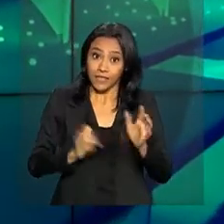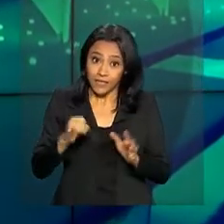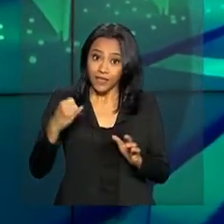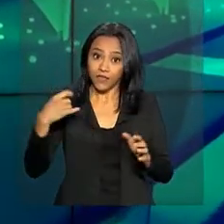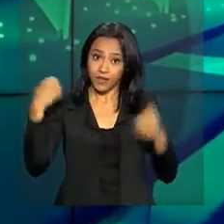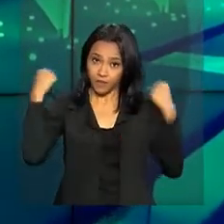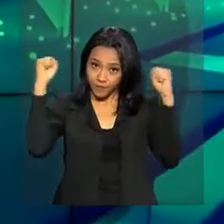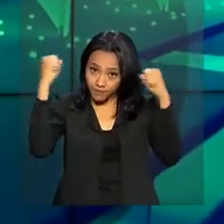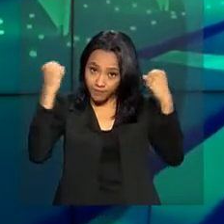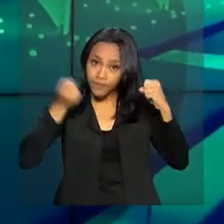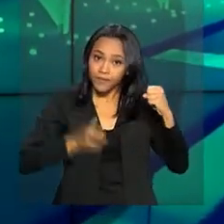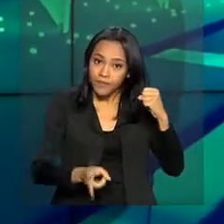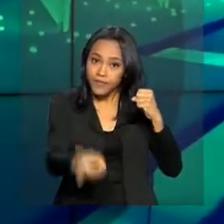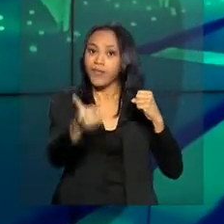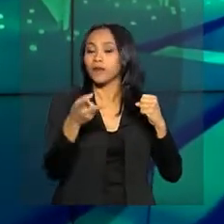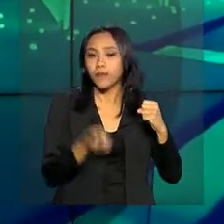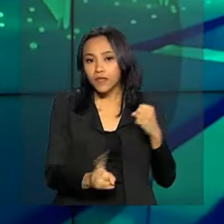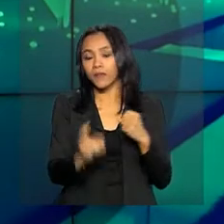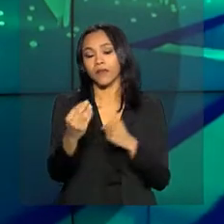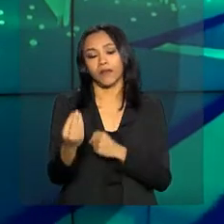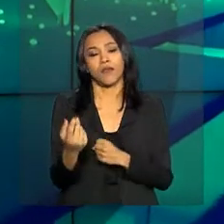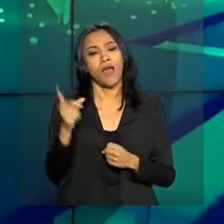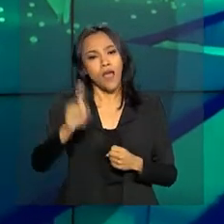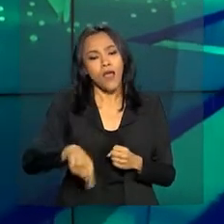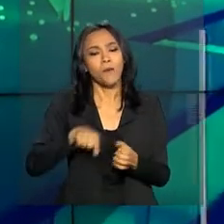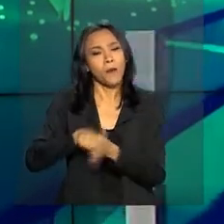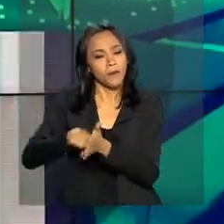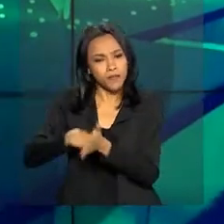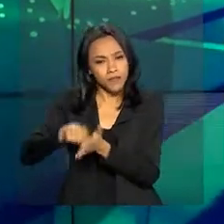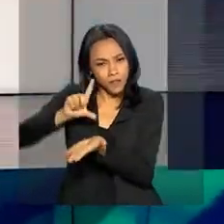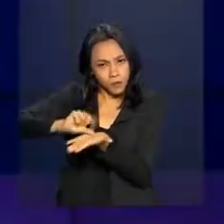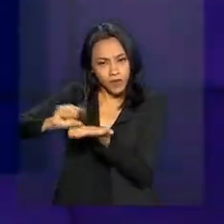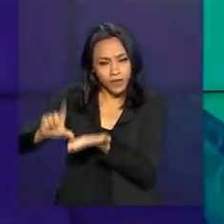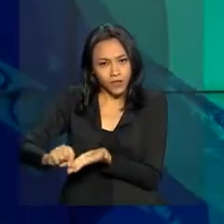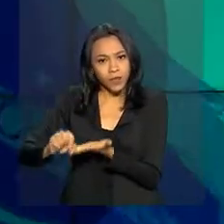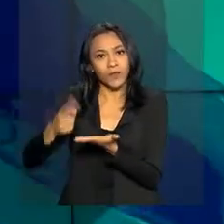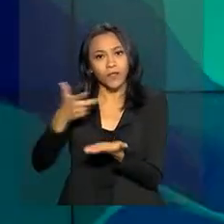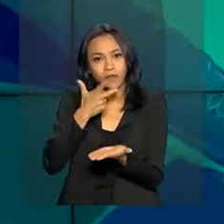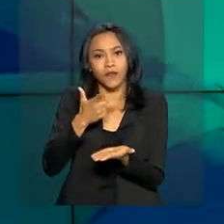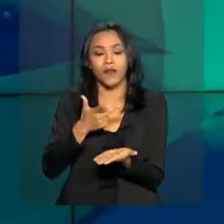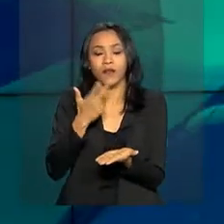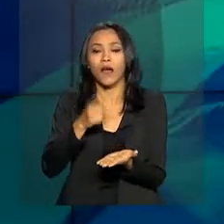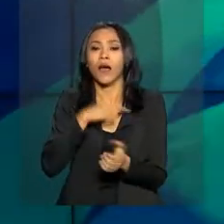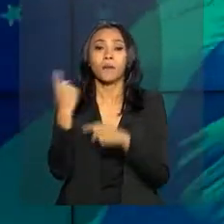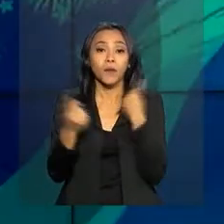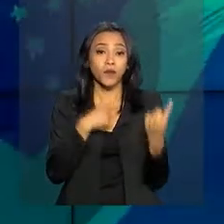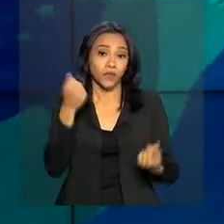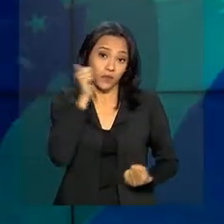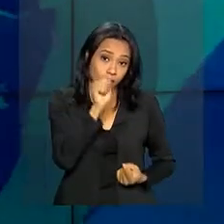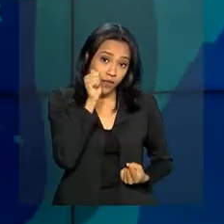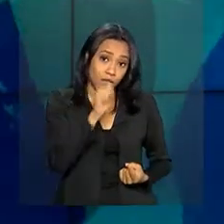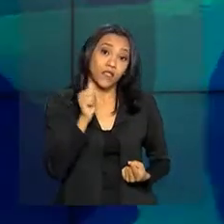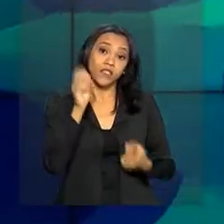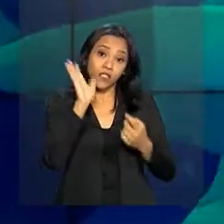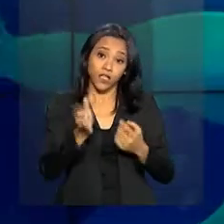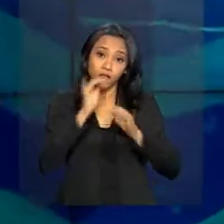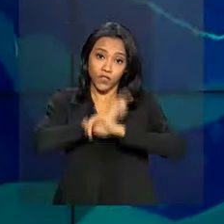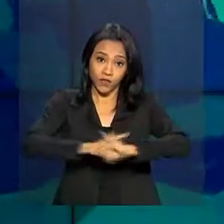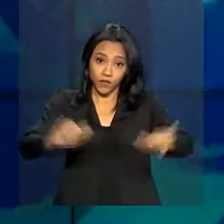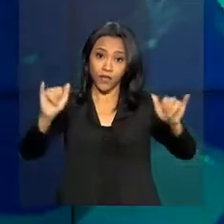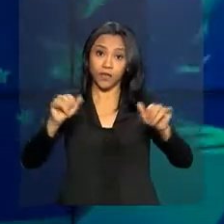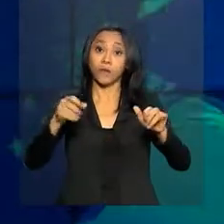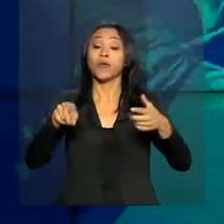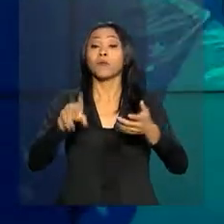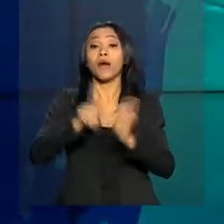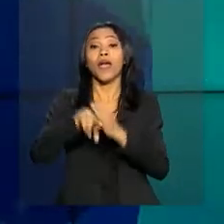atividade física regularmente? É o que aponta o artigo científico sobre a mortalidade da população feminina, divulgado na revista Nature,